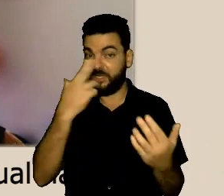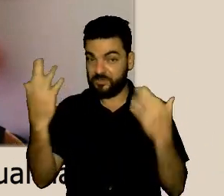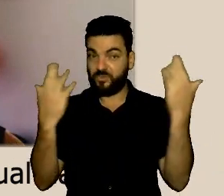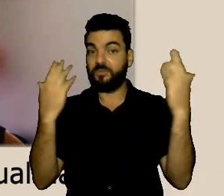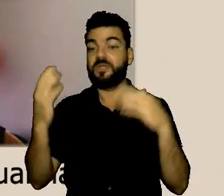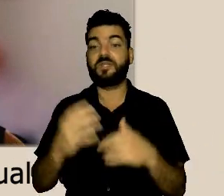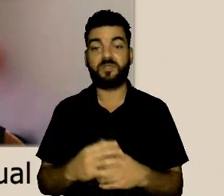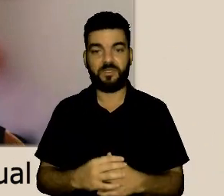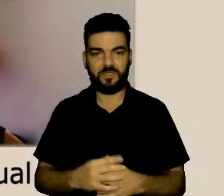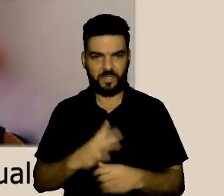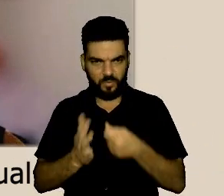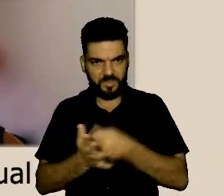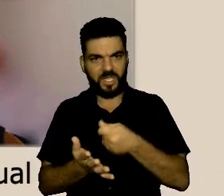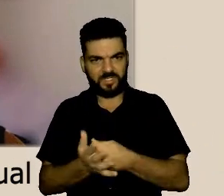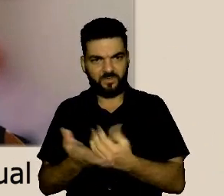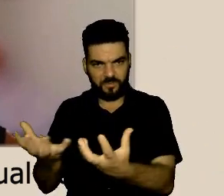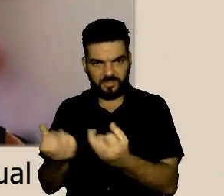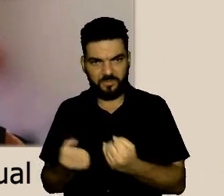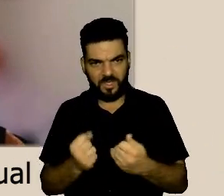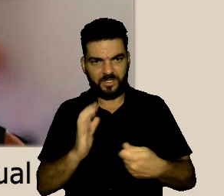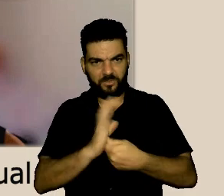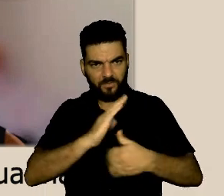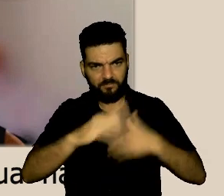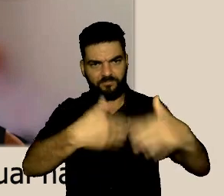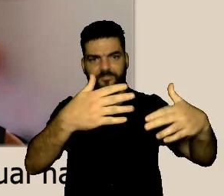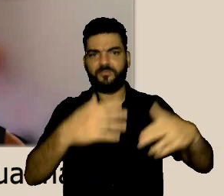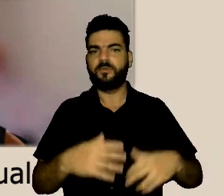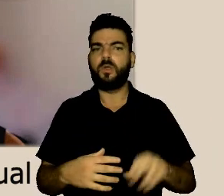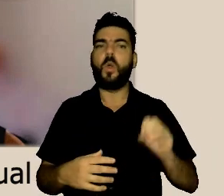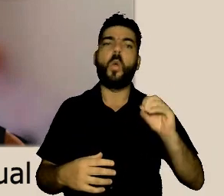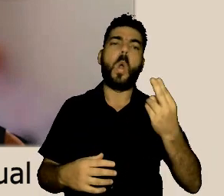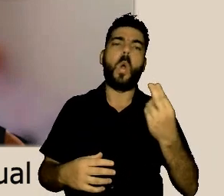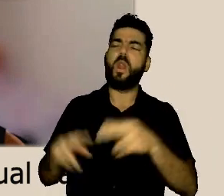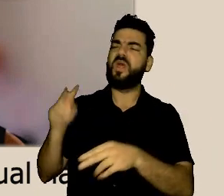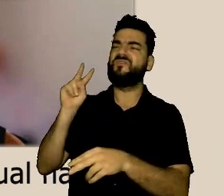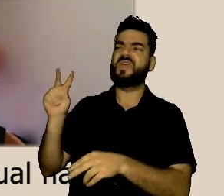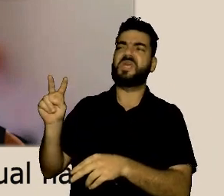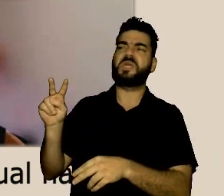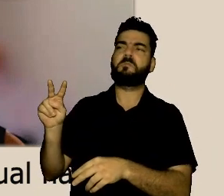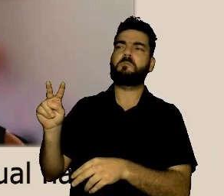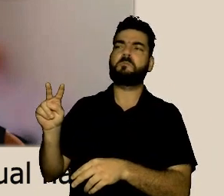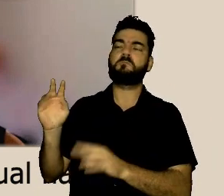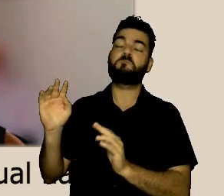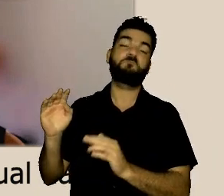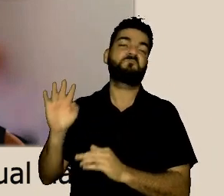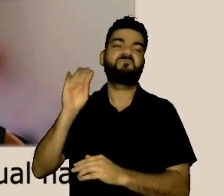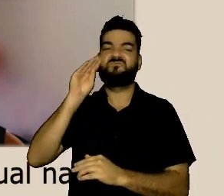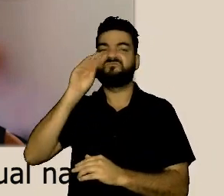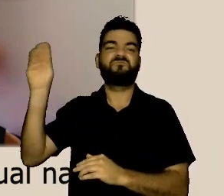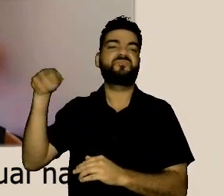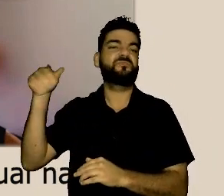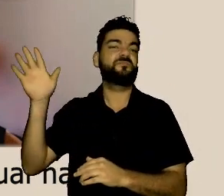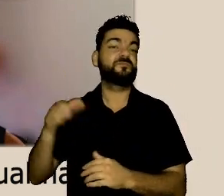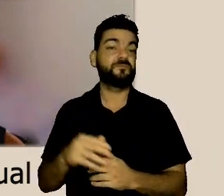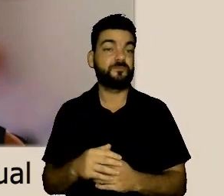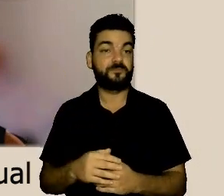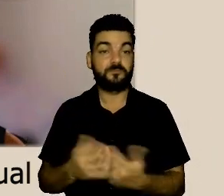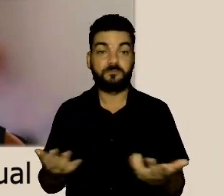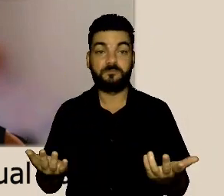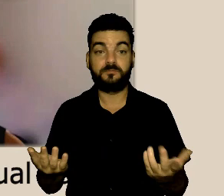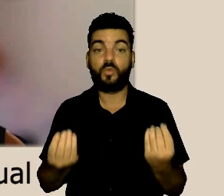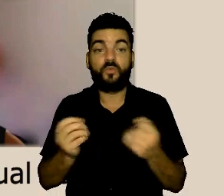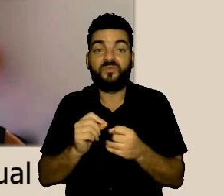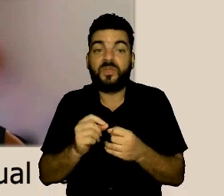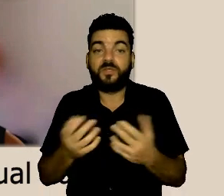aproveitando essa pergunta da Paula delatória ele tem obrigação de levar adiante ou ele está vendo ele está